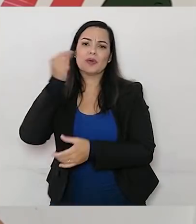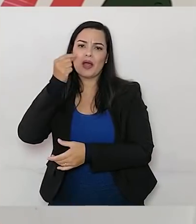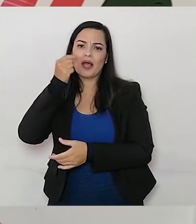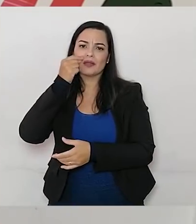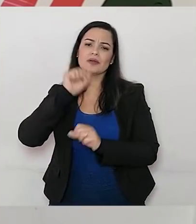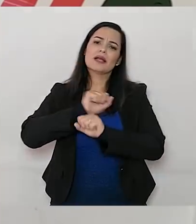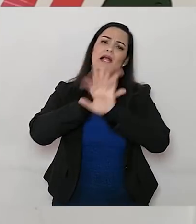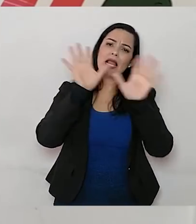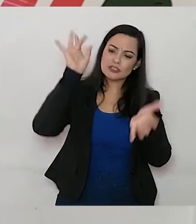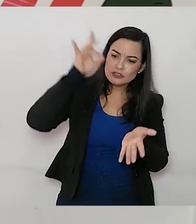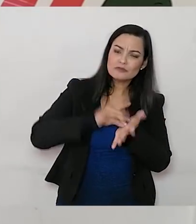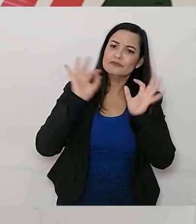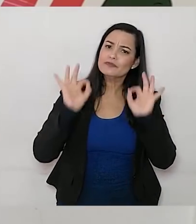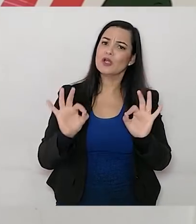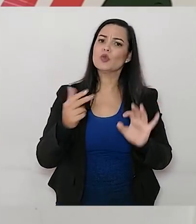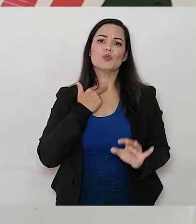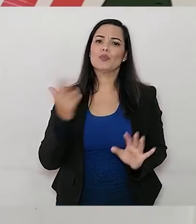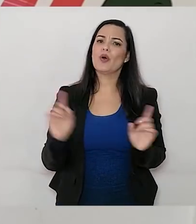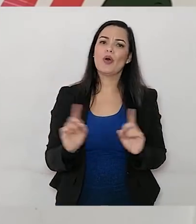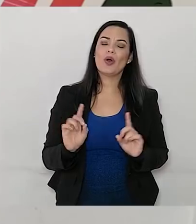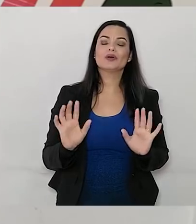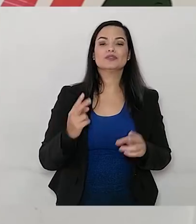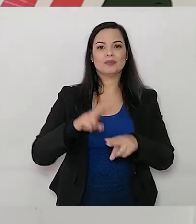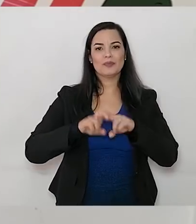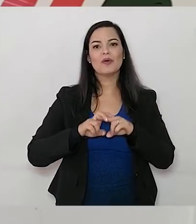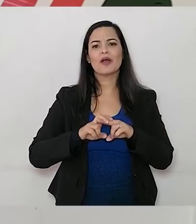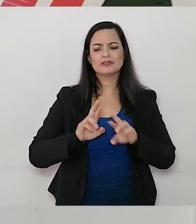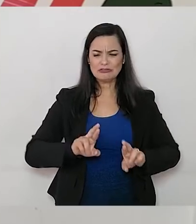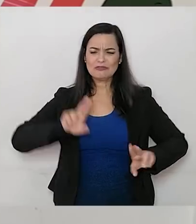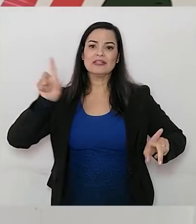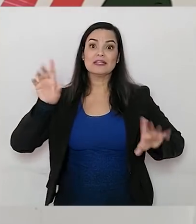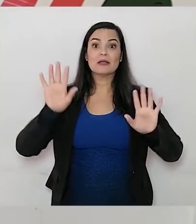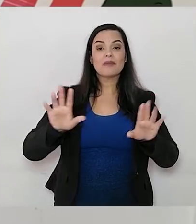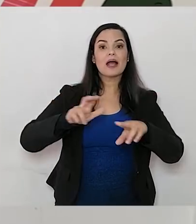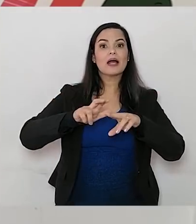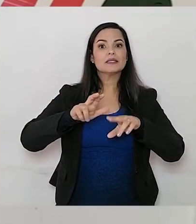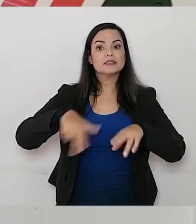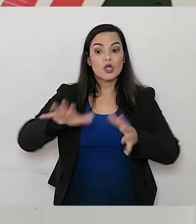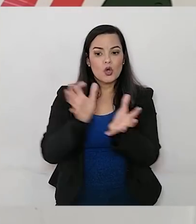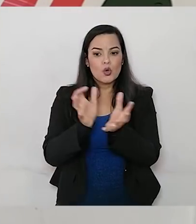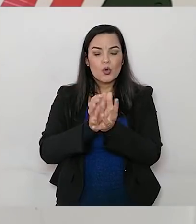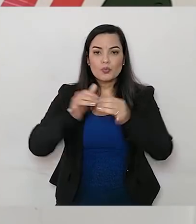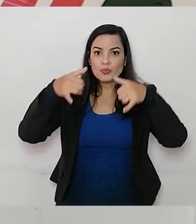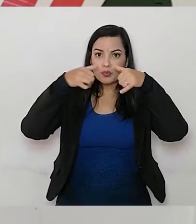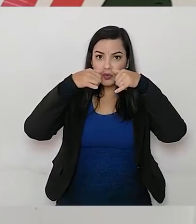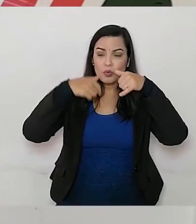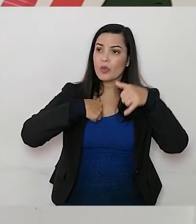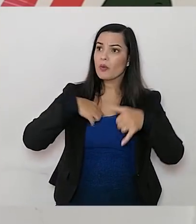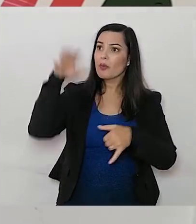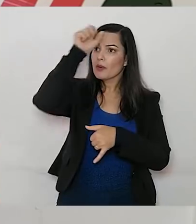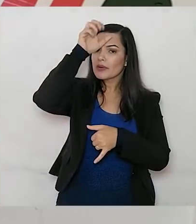diferentes, né? Mas com relação aos besouros, eu também fiquei sabendo que ele é um grupo bem